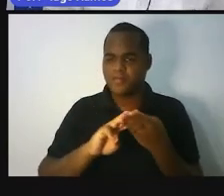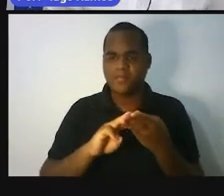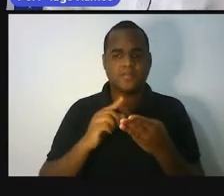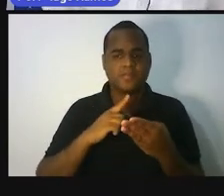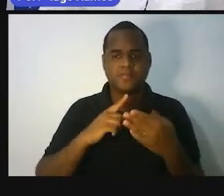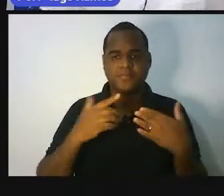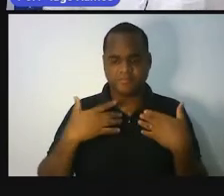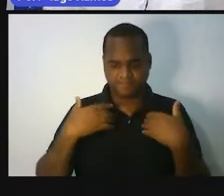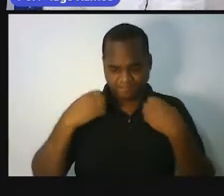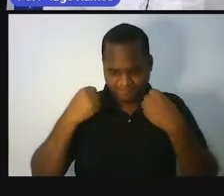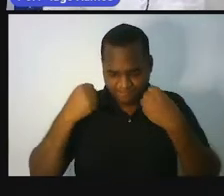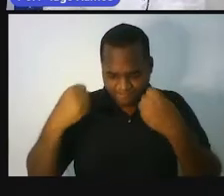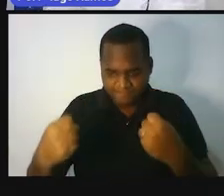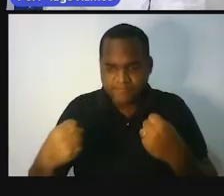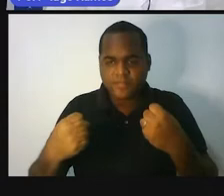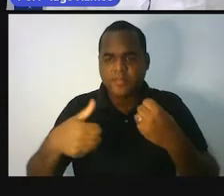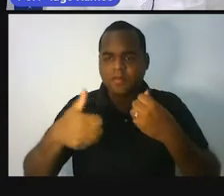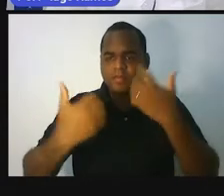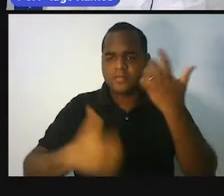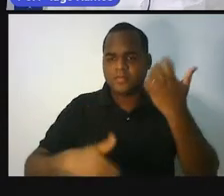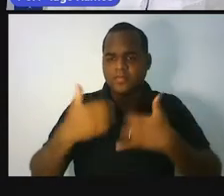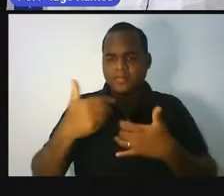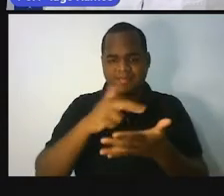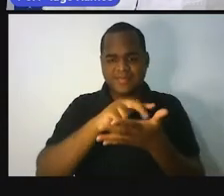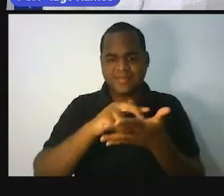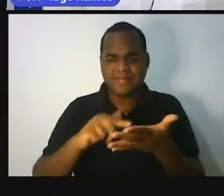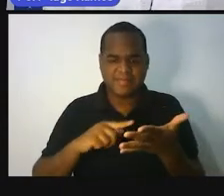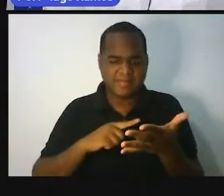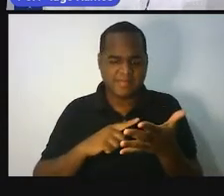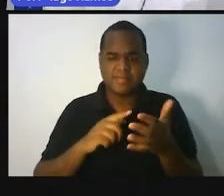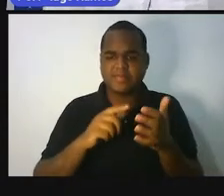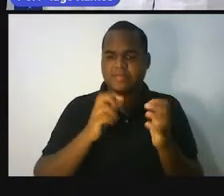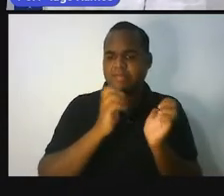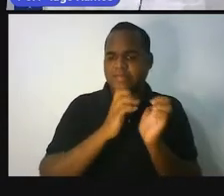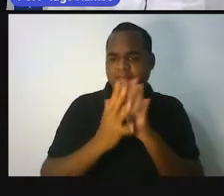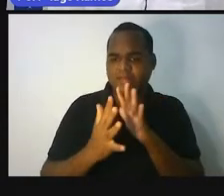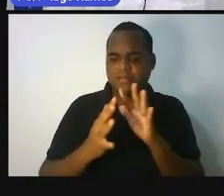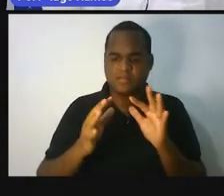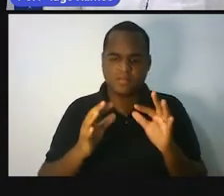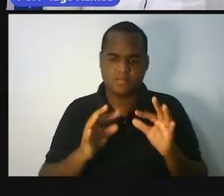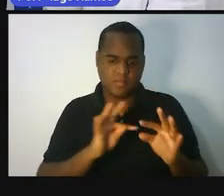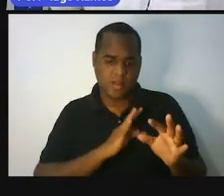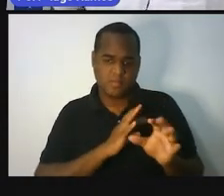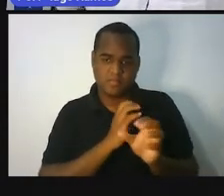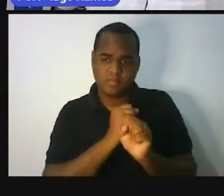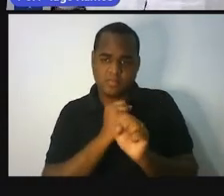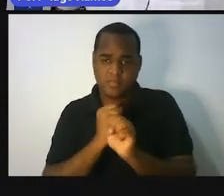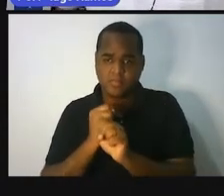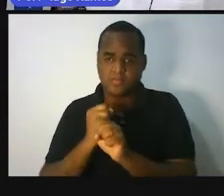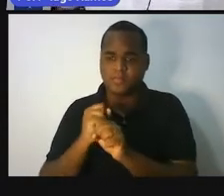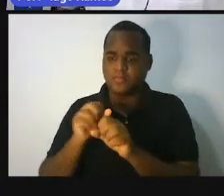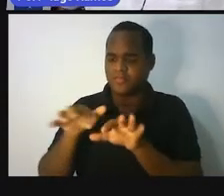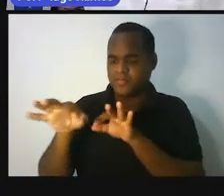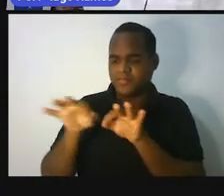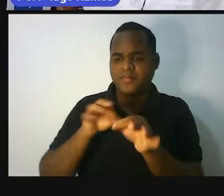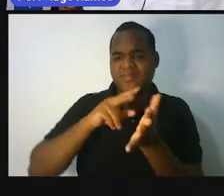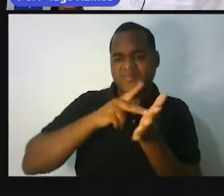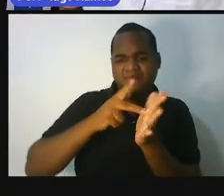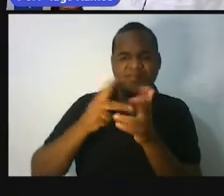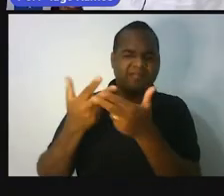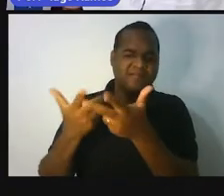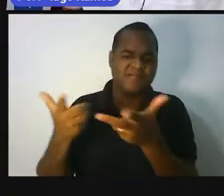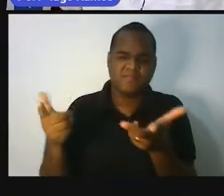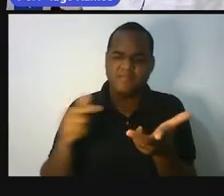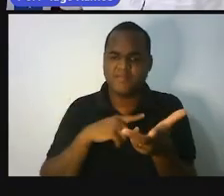dele? São tantos os teoremas, axiomas, técnicas de cálculos, construções geométricas, enfim.